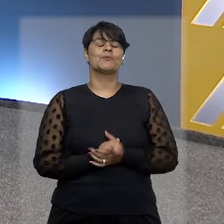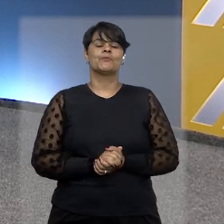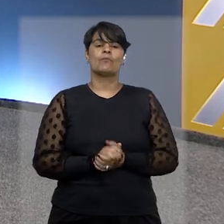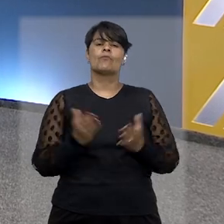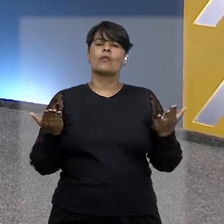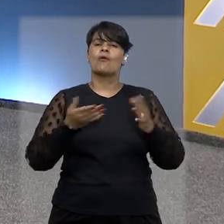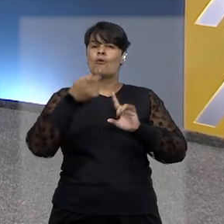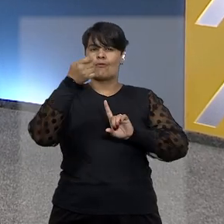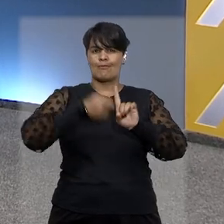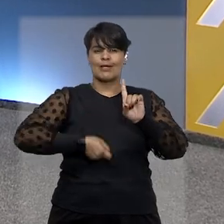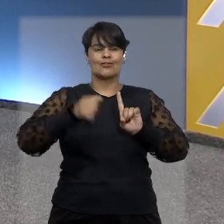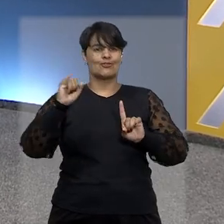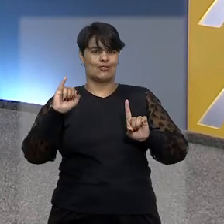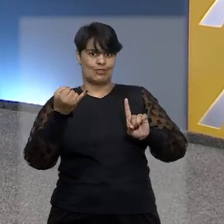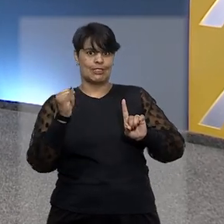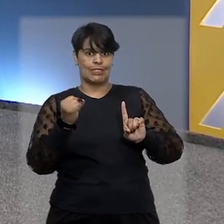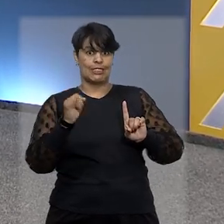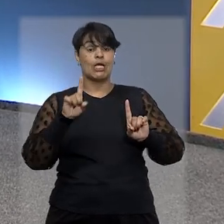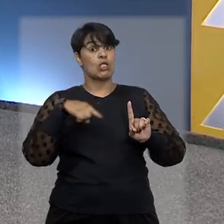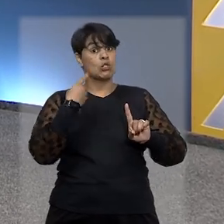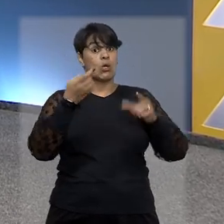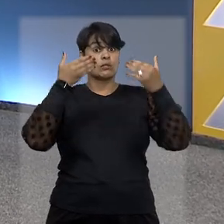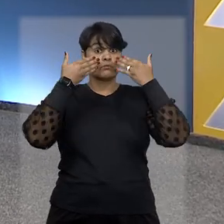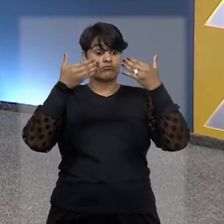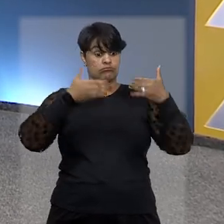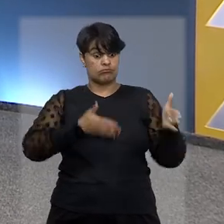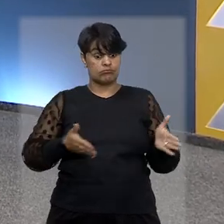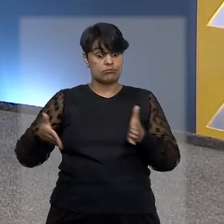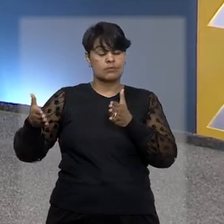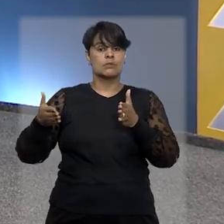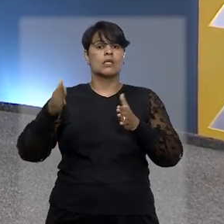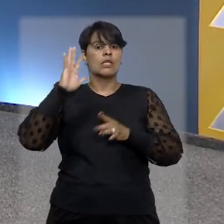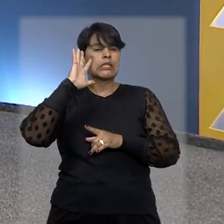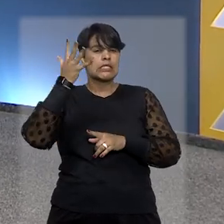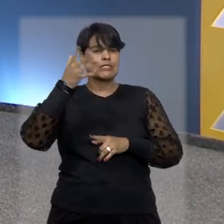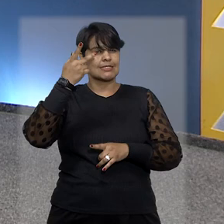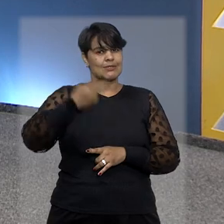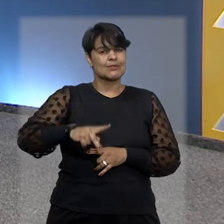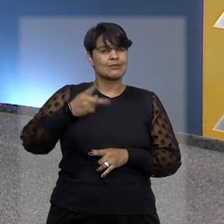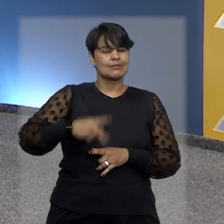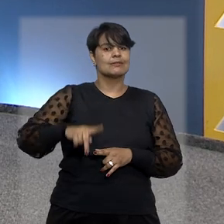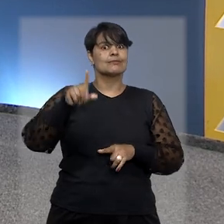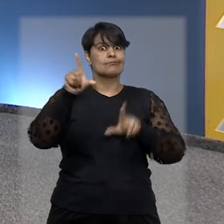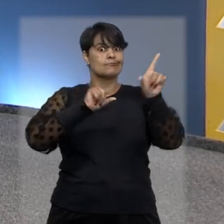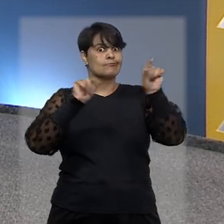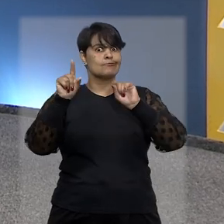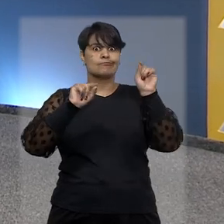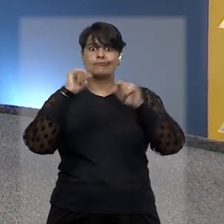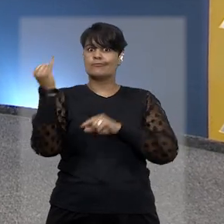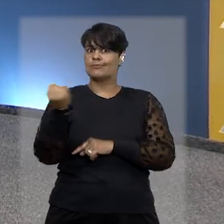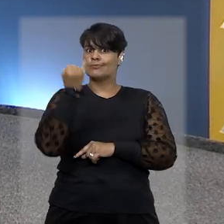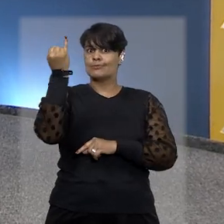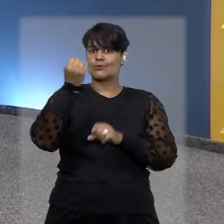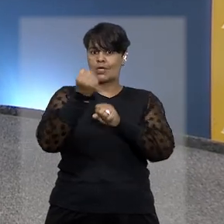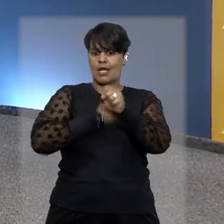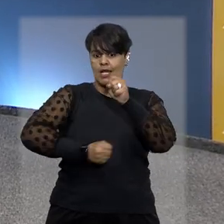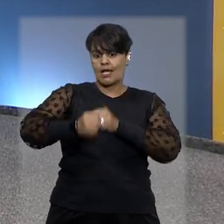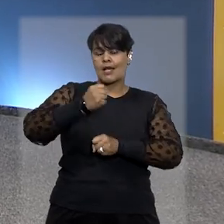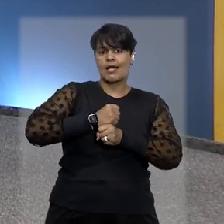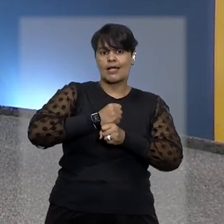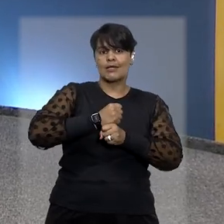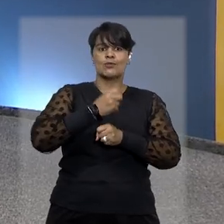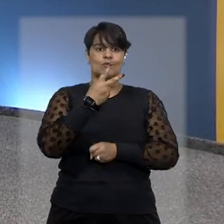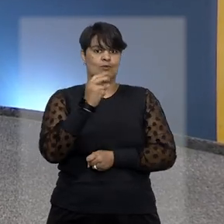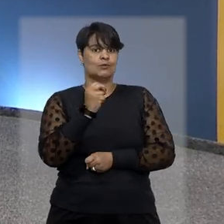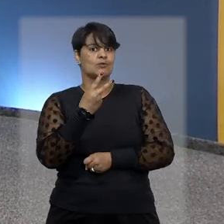de janeiro, o programa está exibindo decisões do Superior Tribunal de Justiça que foram destaque ao longo de 2022.